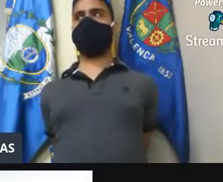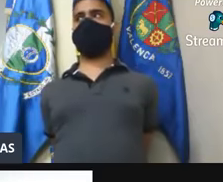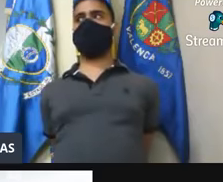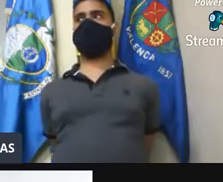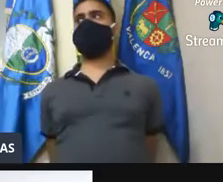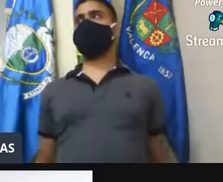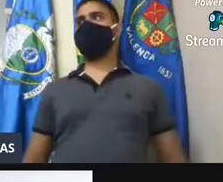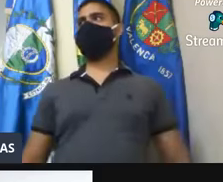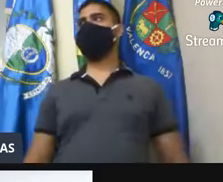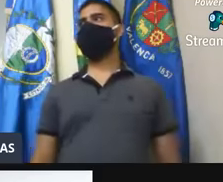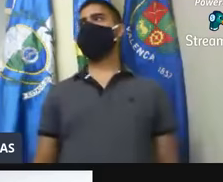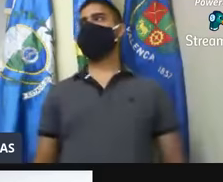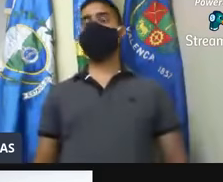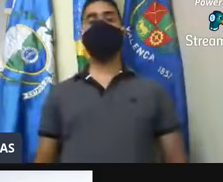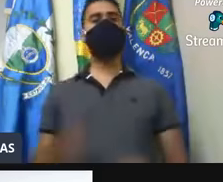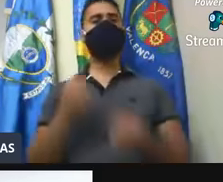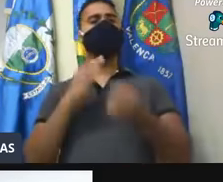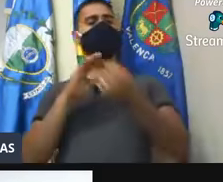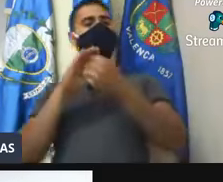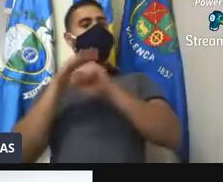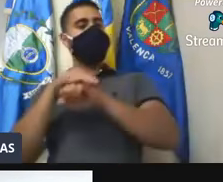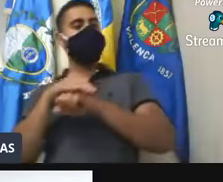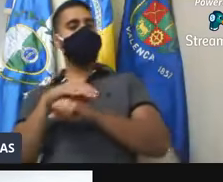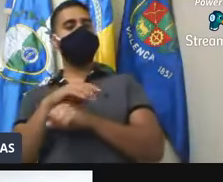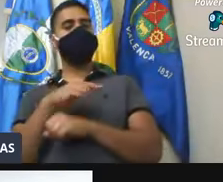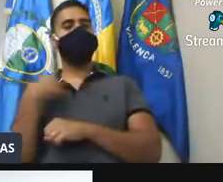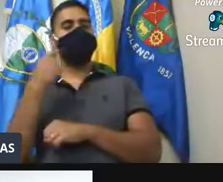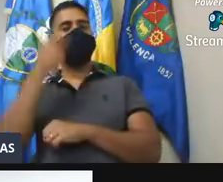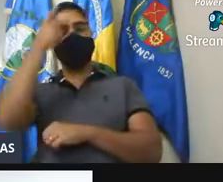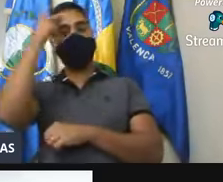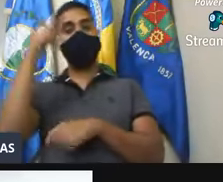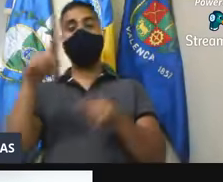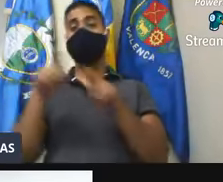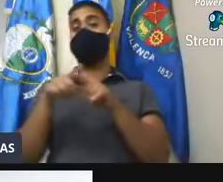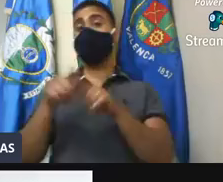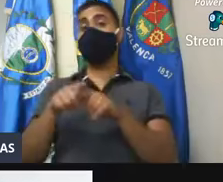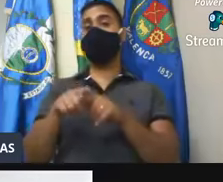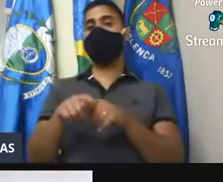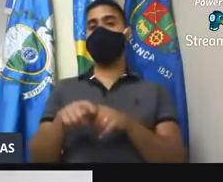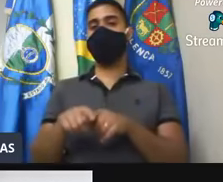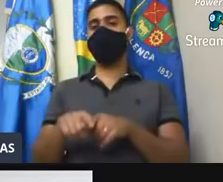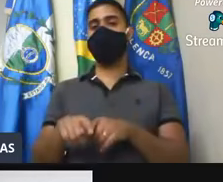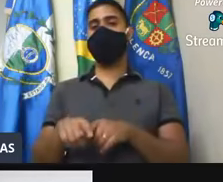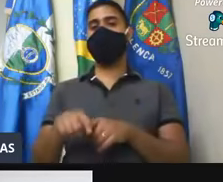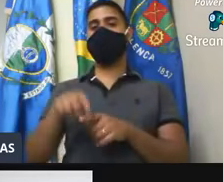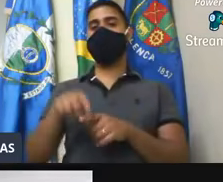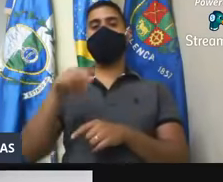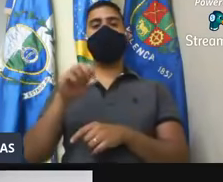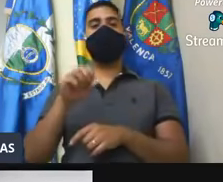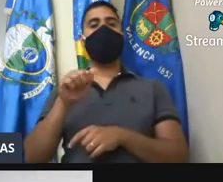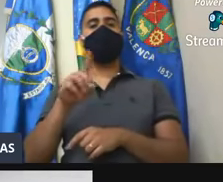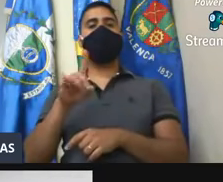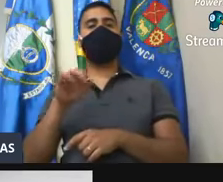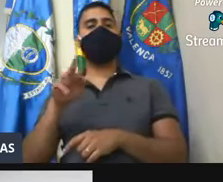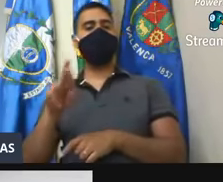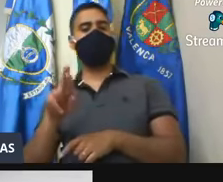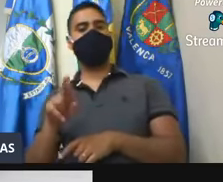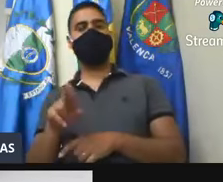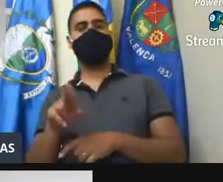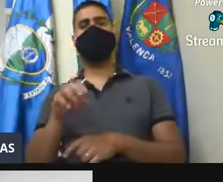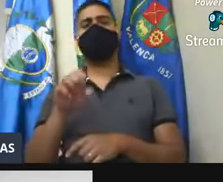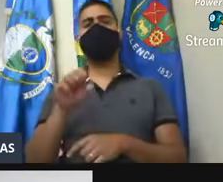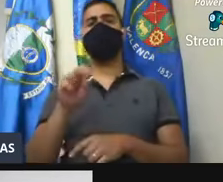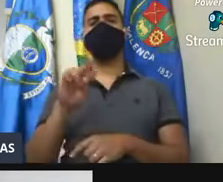Boa noite, presidente, Flávio Antônio. Quero cumprimentar a Noadira, a Carla, Maria, a